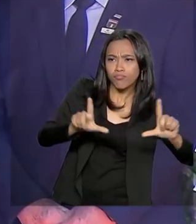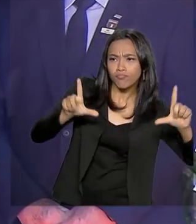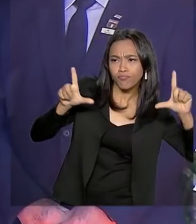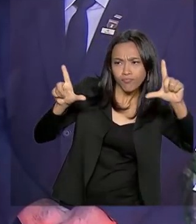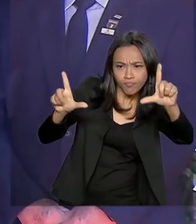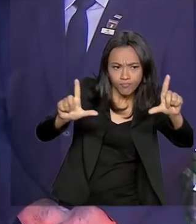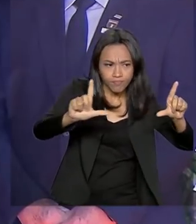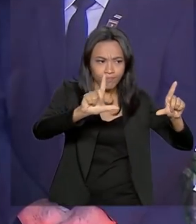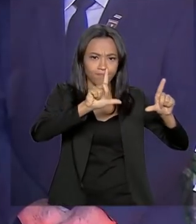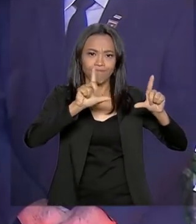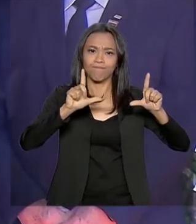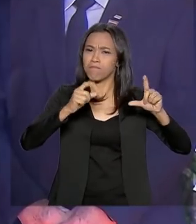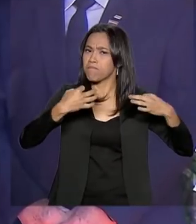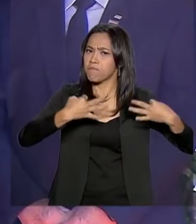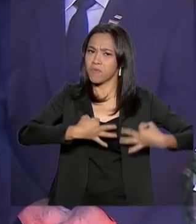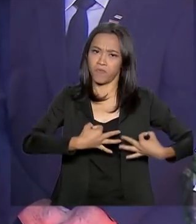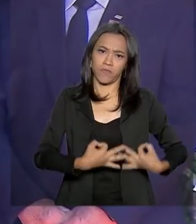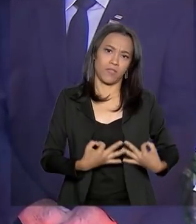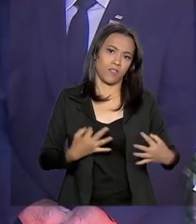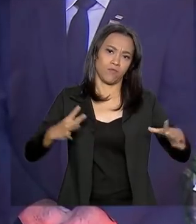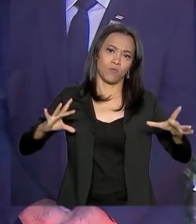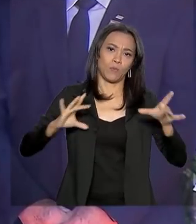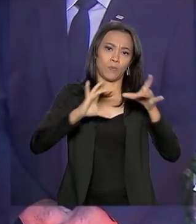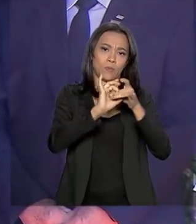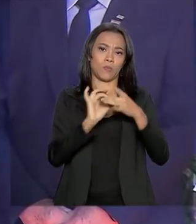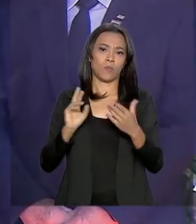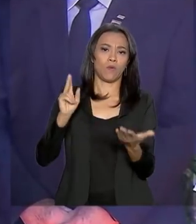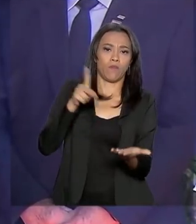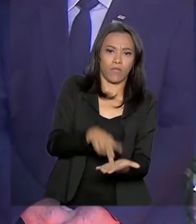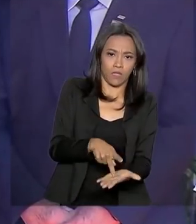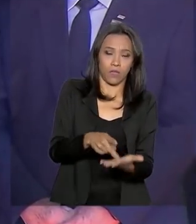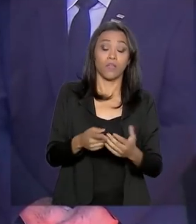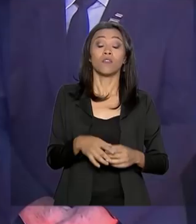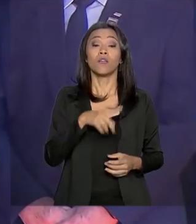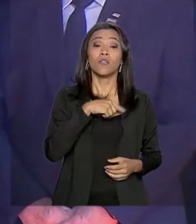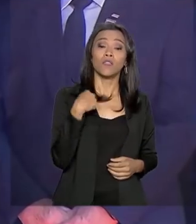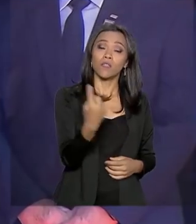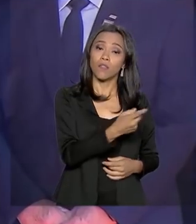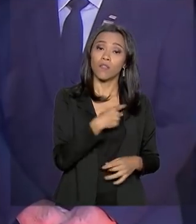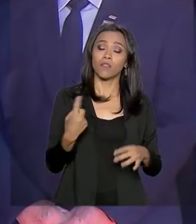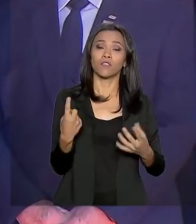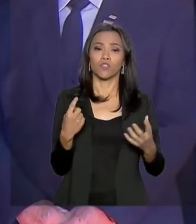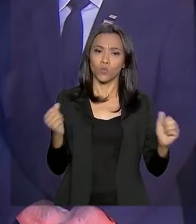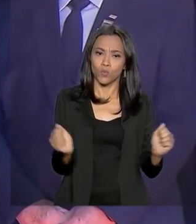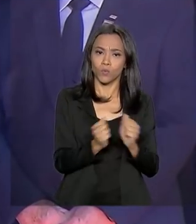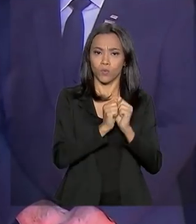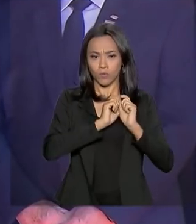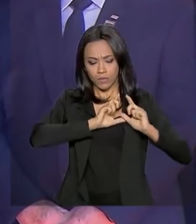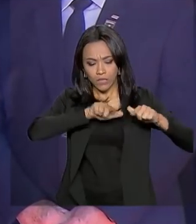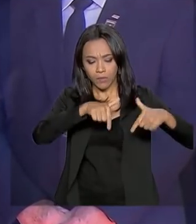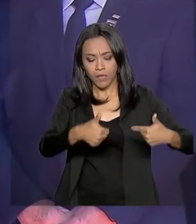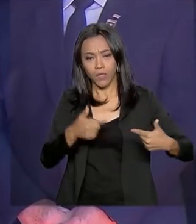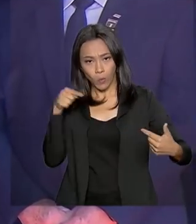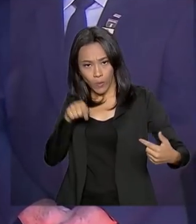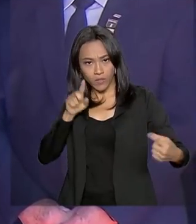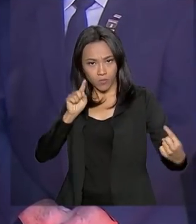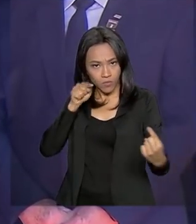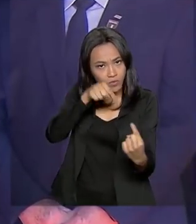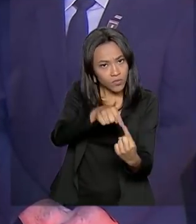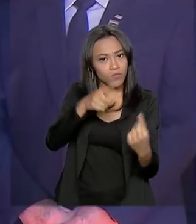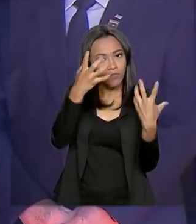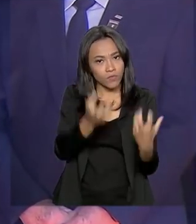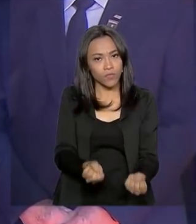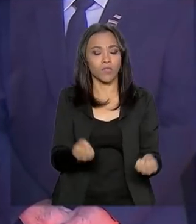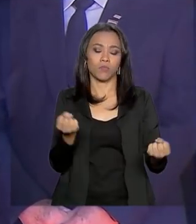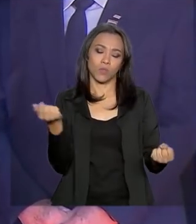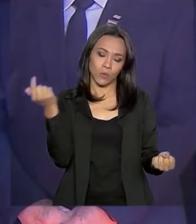perfeitamente emanadas com a verdade. Nós, juntos, trabalhando com esse objetivo, faremos um